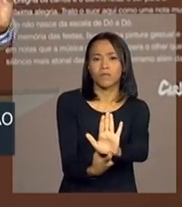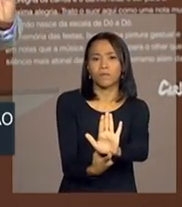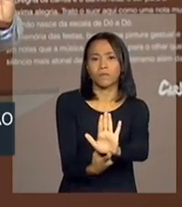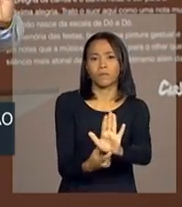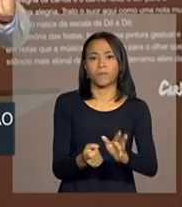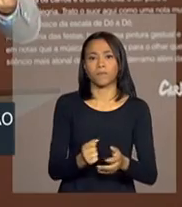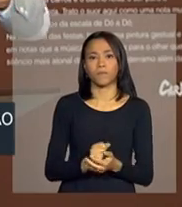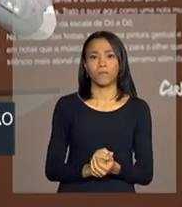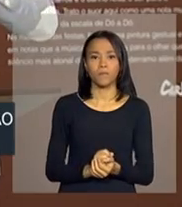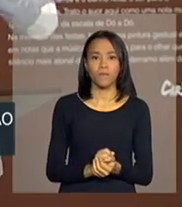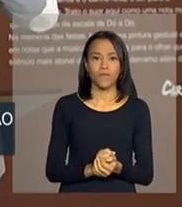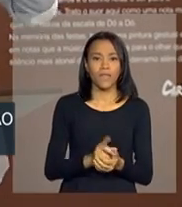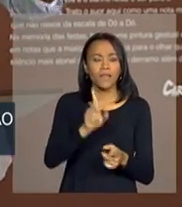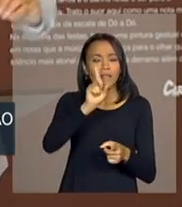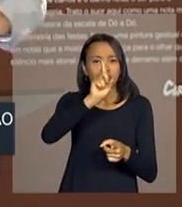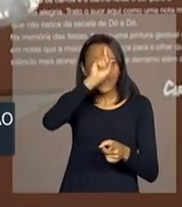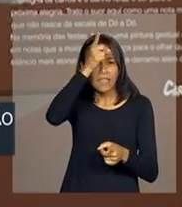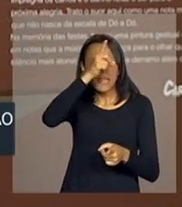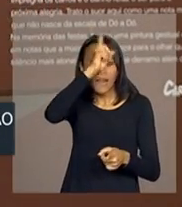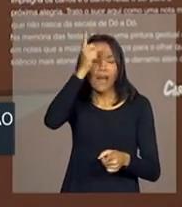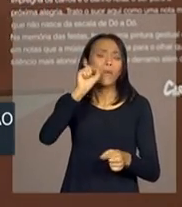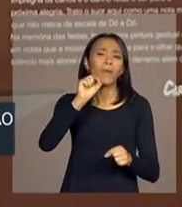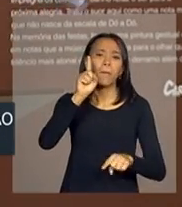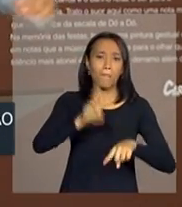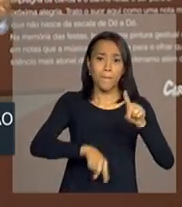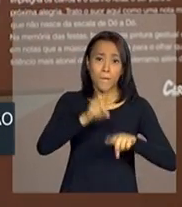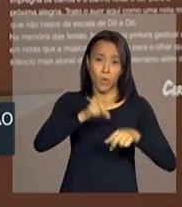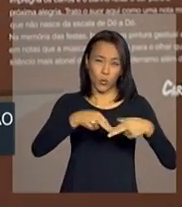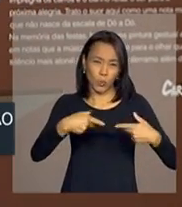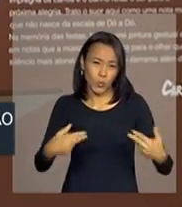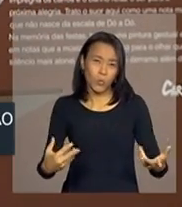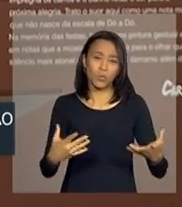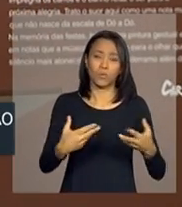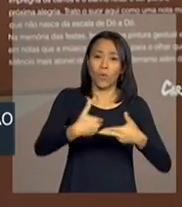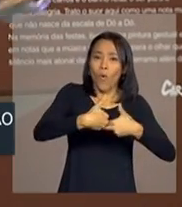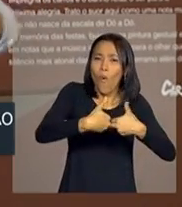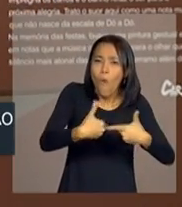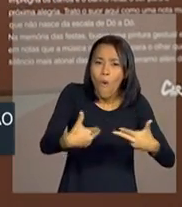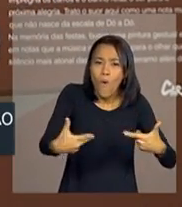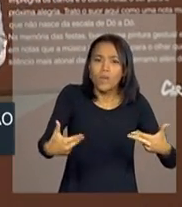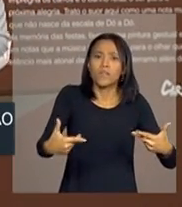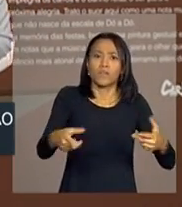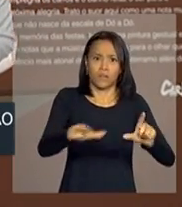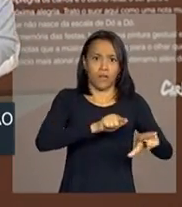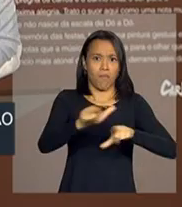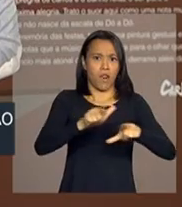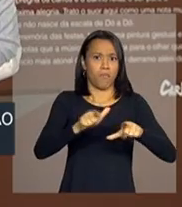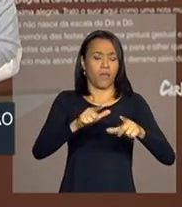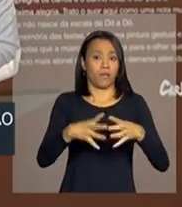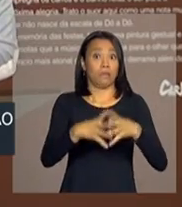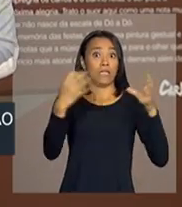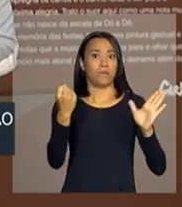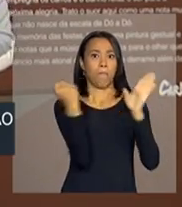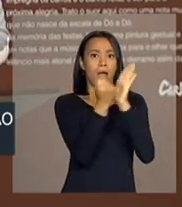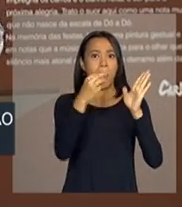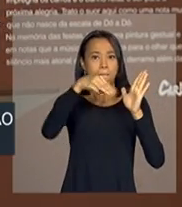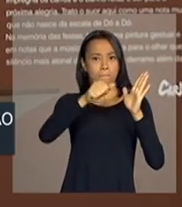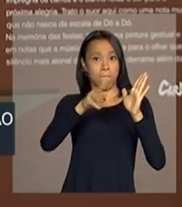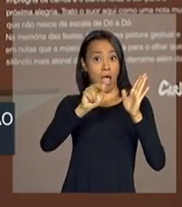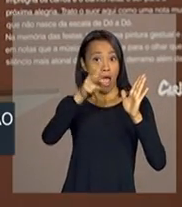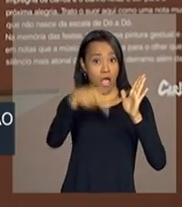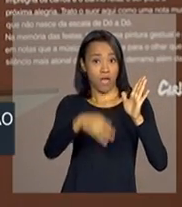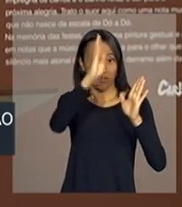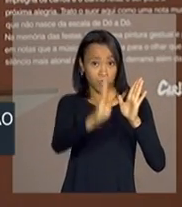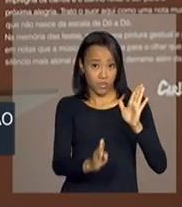criar produtos e brindes, trabalha para grandes marcas no Brasil, é uma das responsáveis por